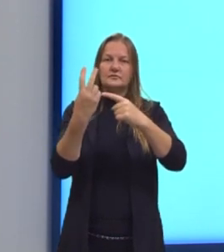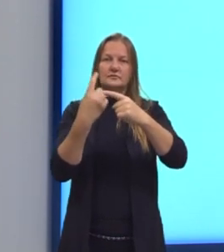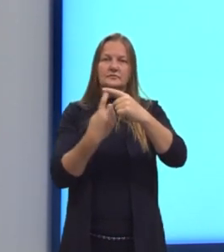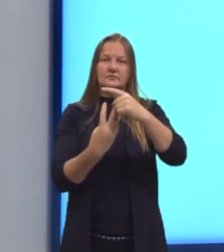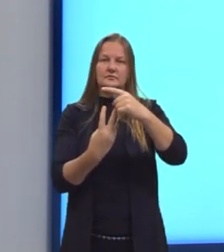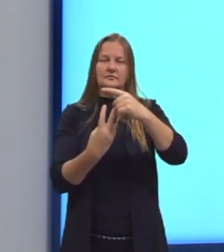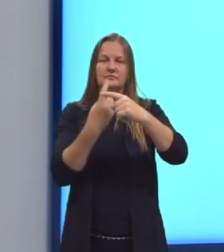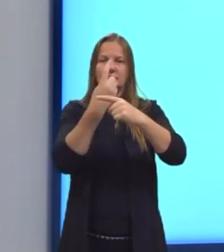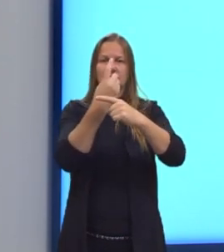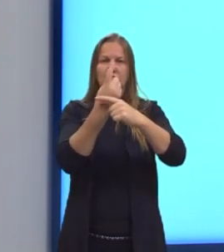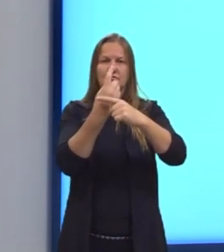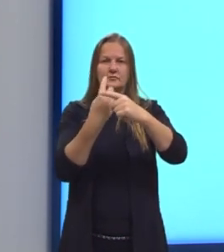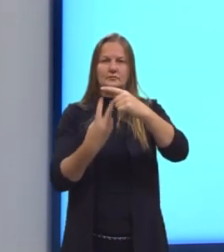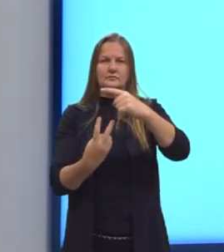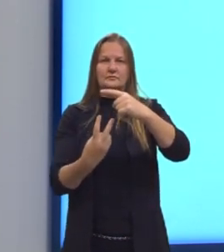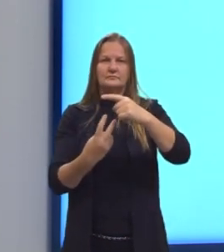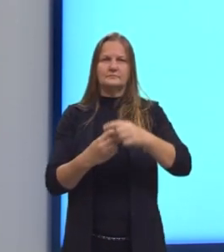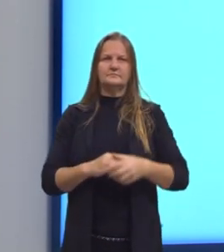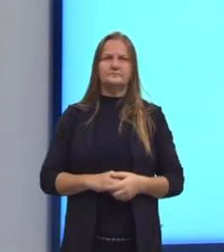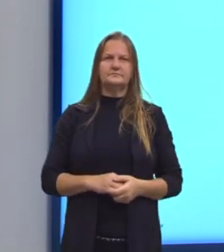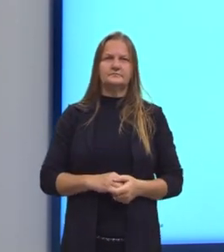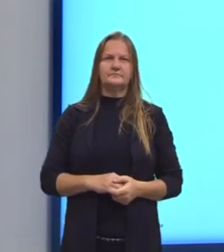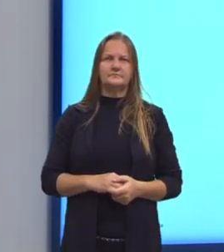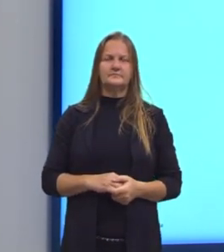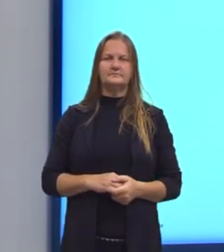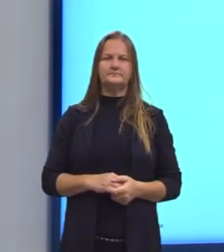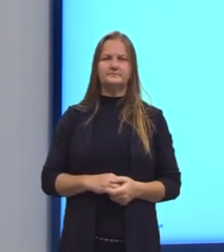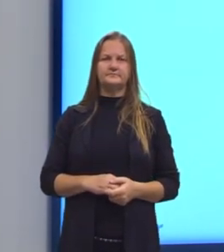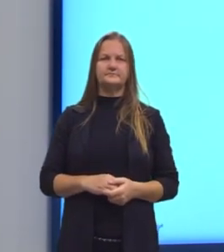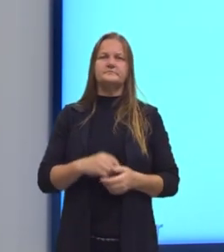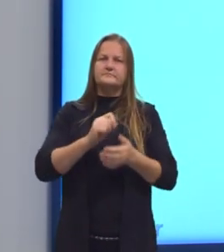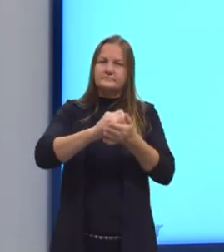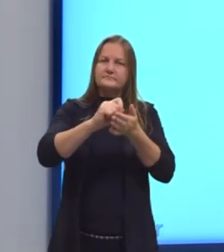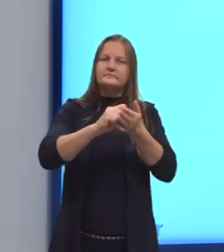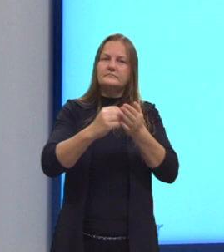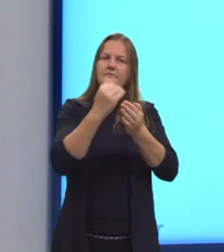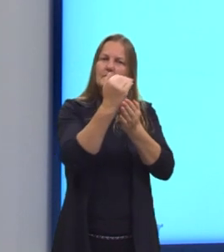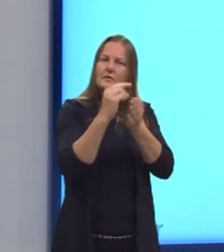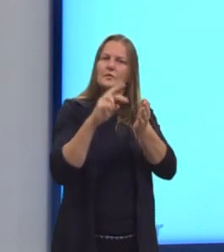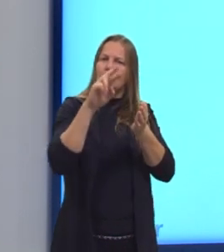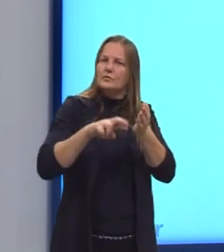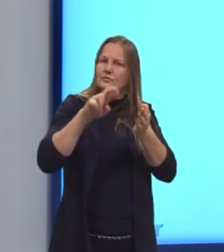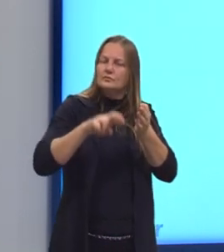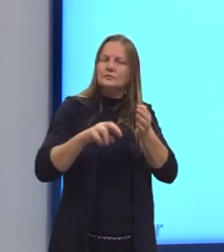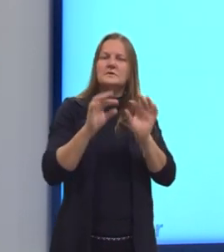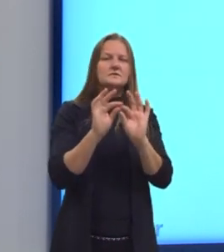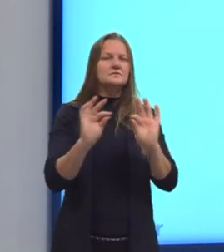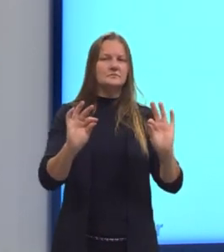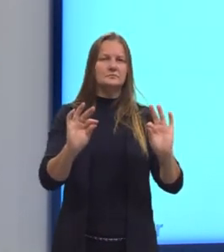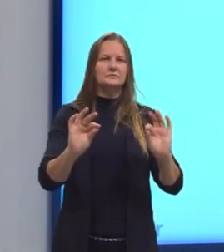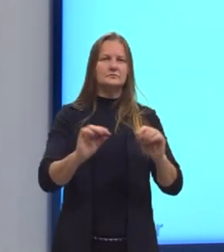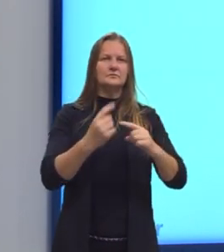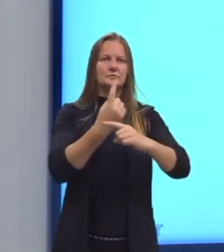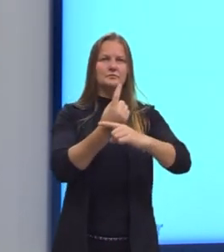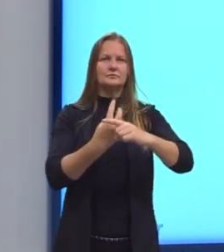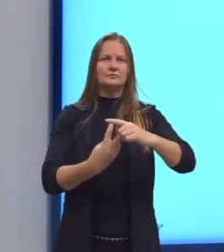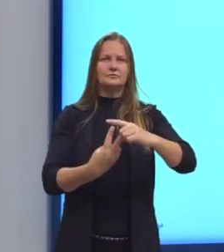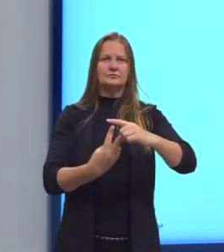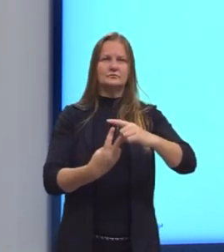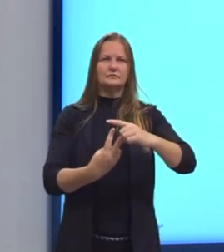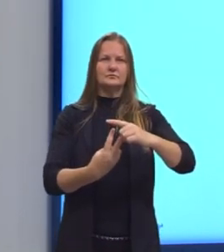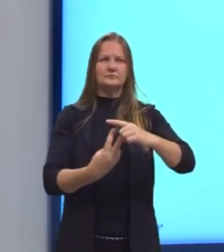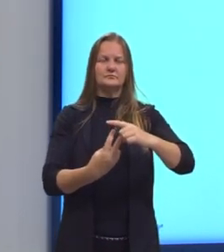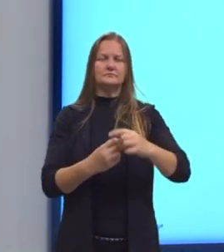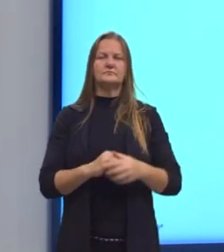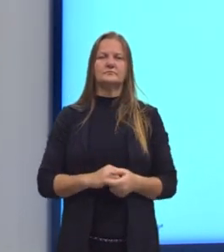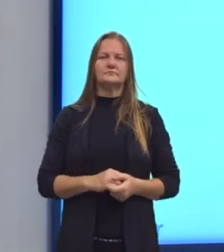é 2. Então nós simplificamos, escrevemos essa razão de uma forma mais simplificada, onde 1